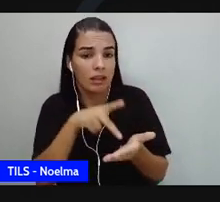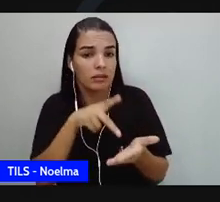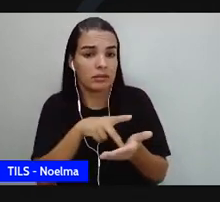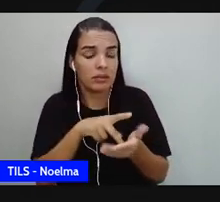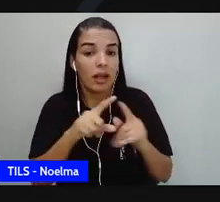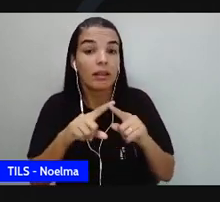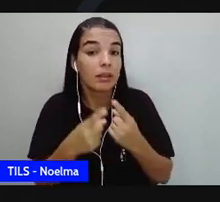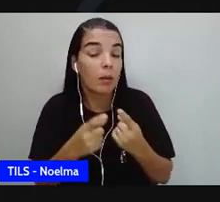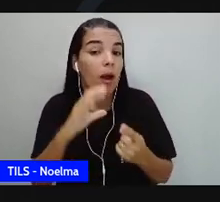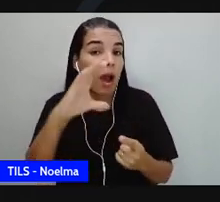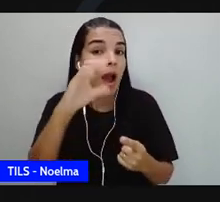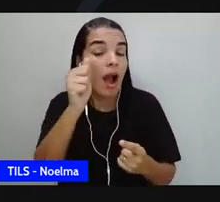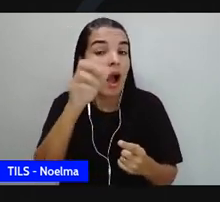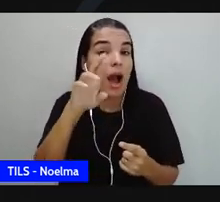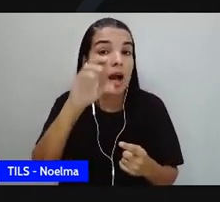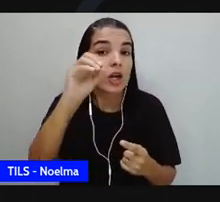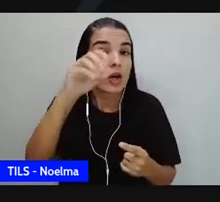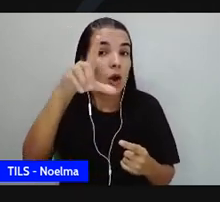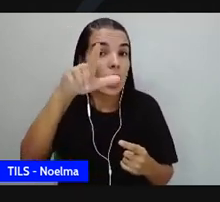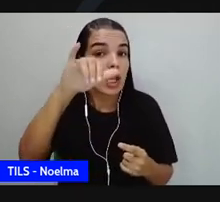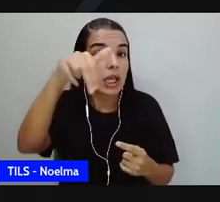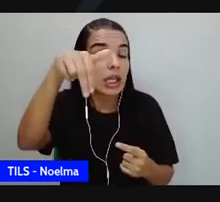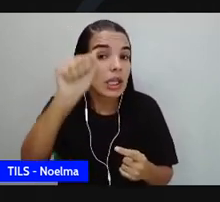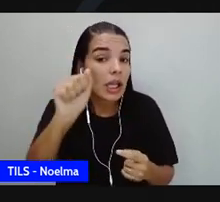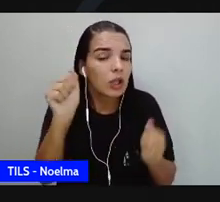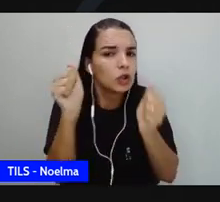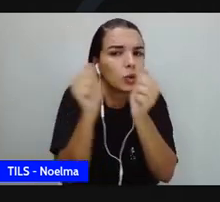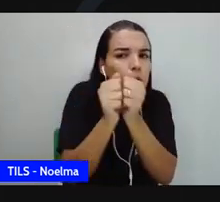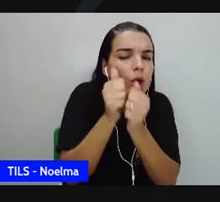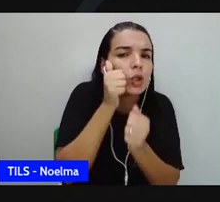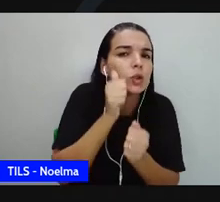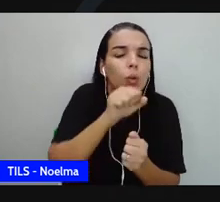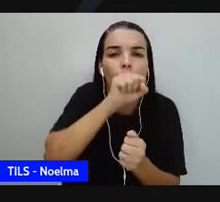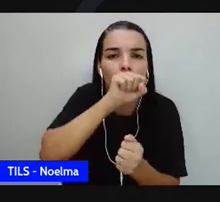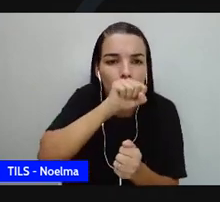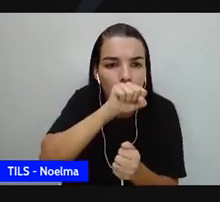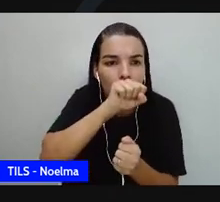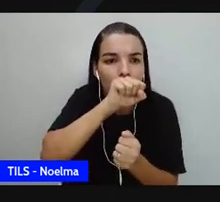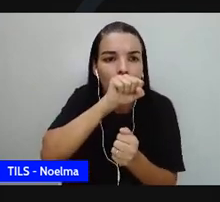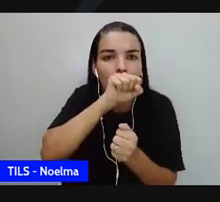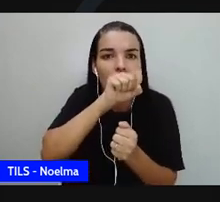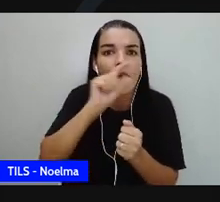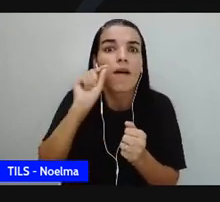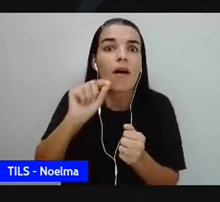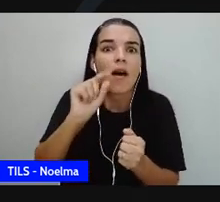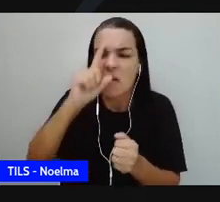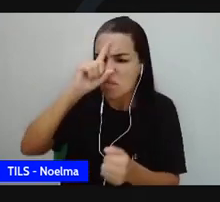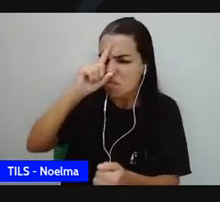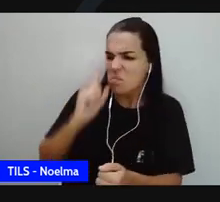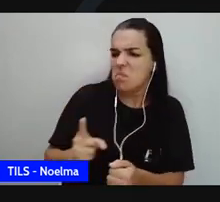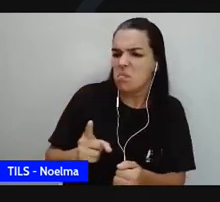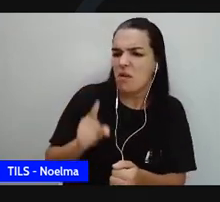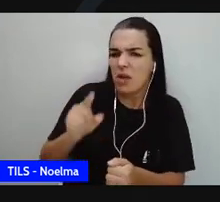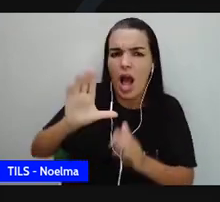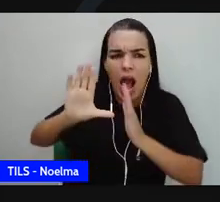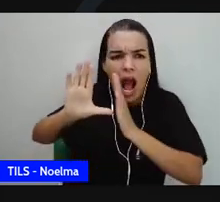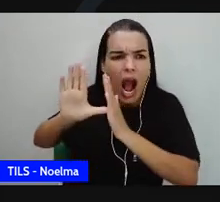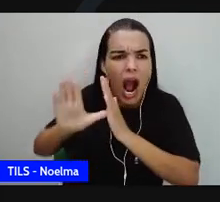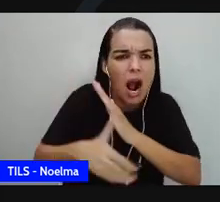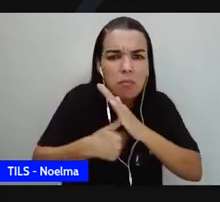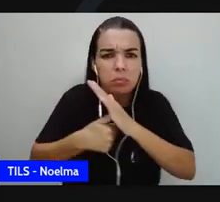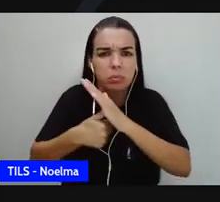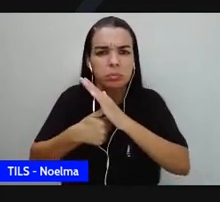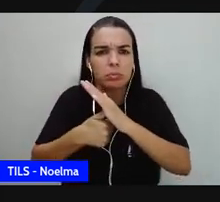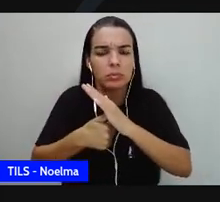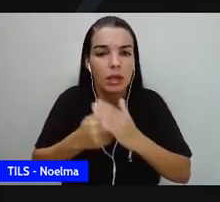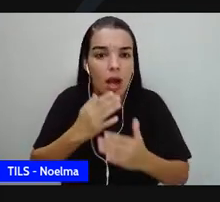Carolina Maria de Jesus e a sua mãe foram acusadas de roubo determinada época, mulheres negras, não